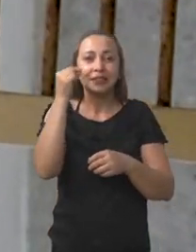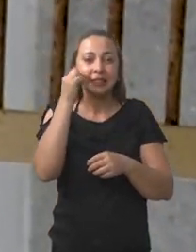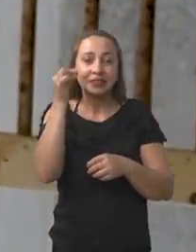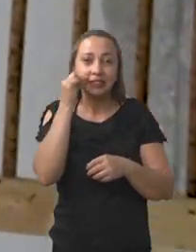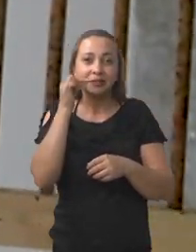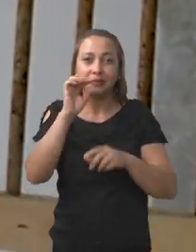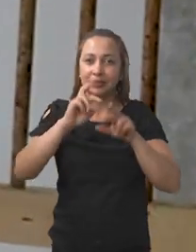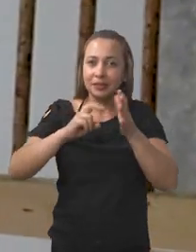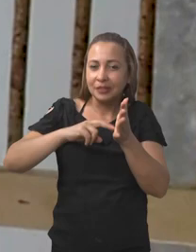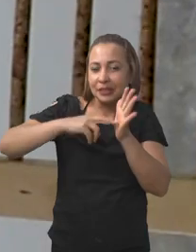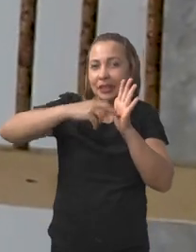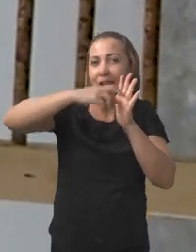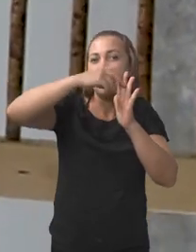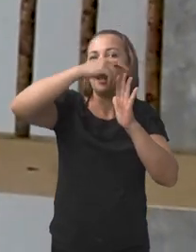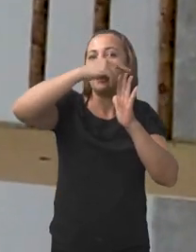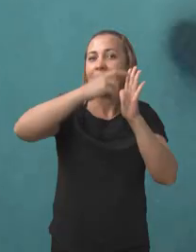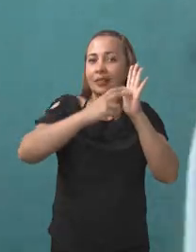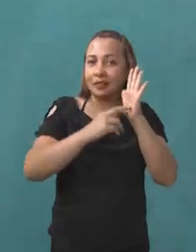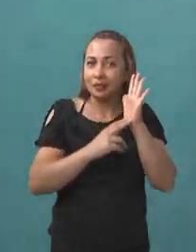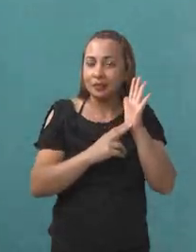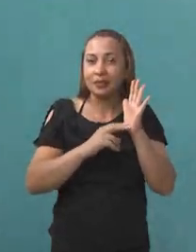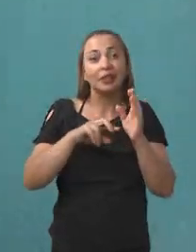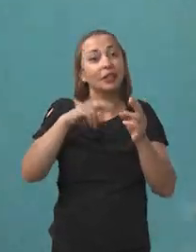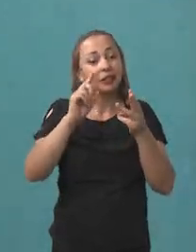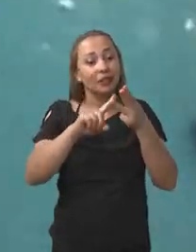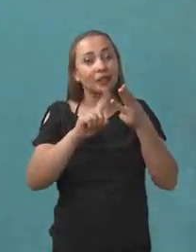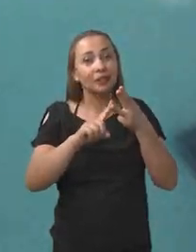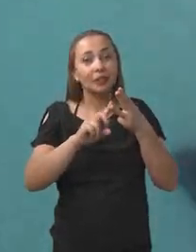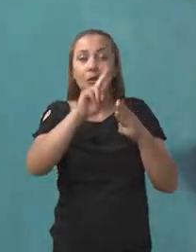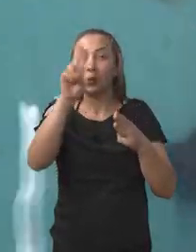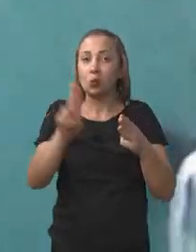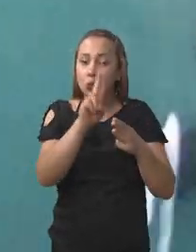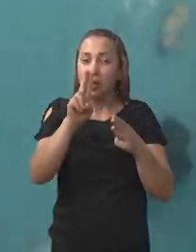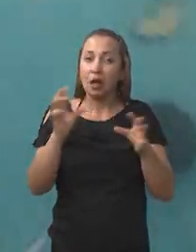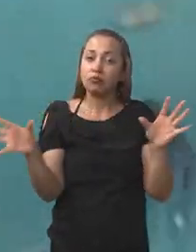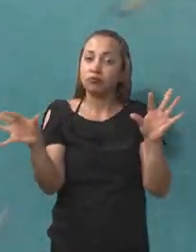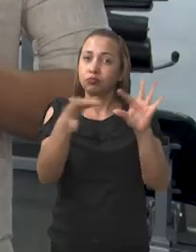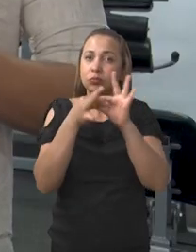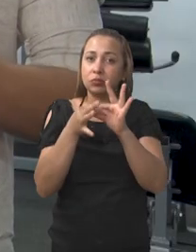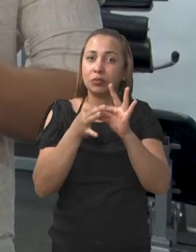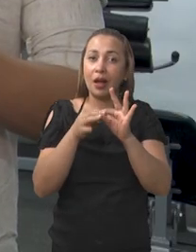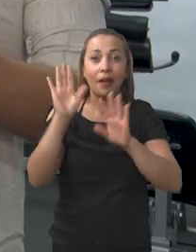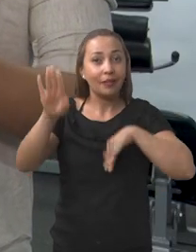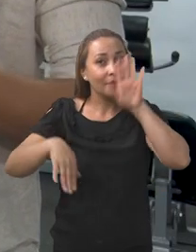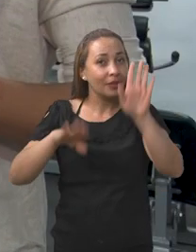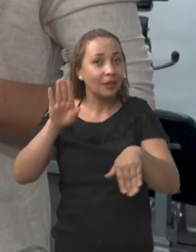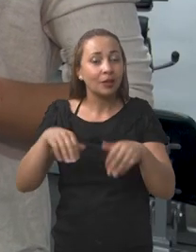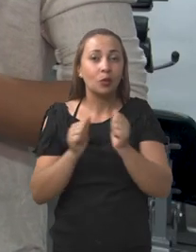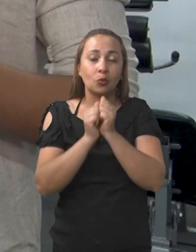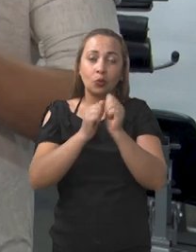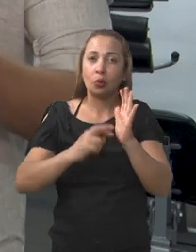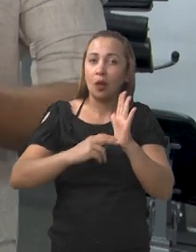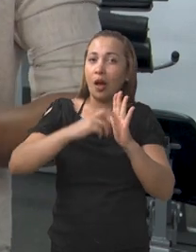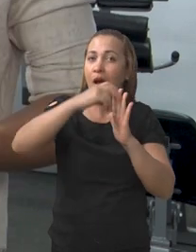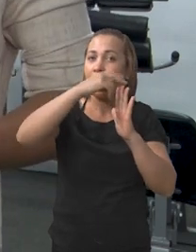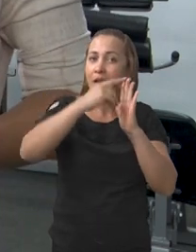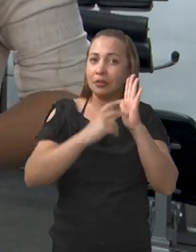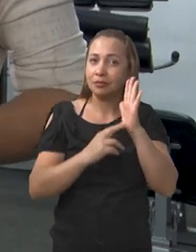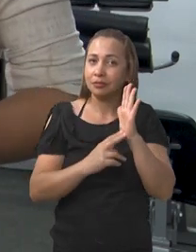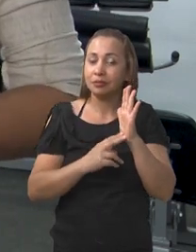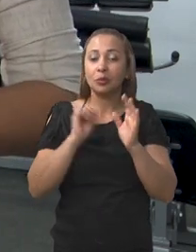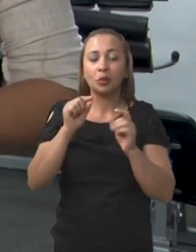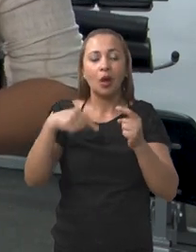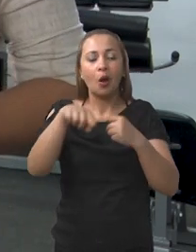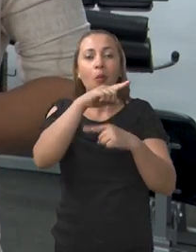escalada. E o terceiro protocolo, a união da natação mais a escalada. O que a gente tinha como objetivo